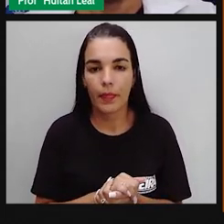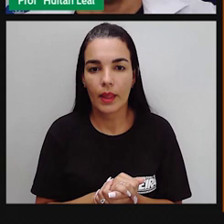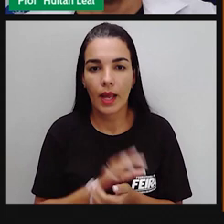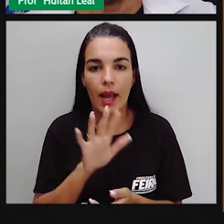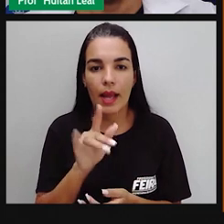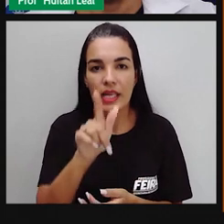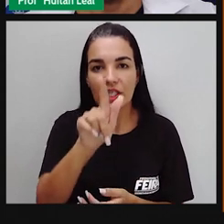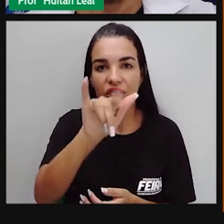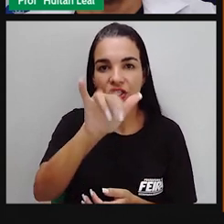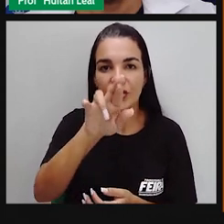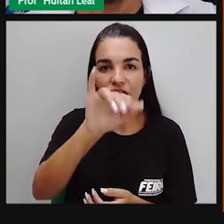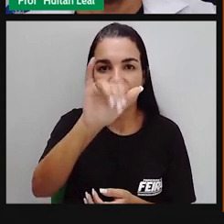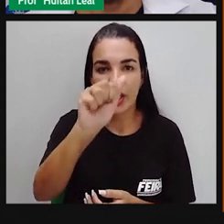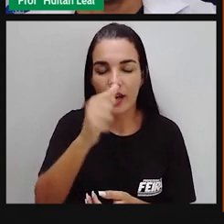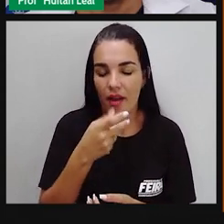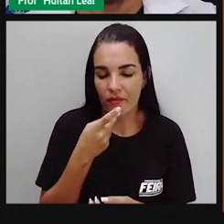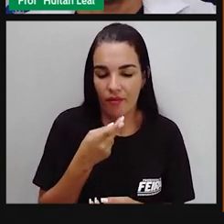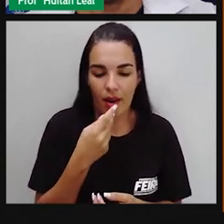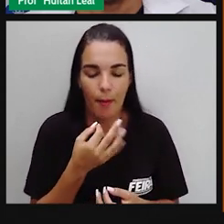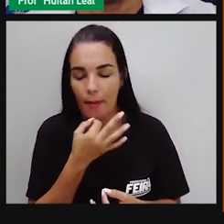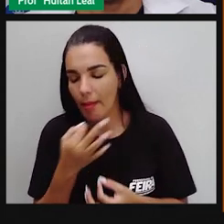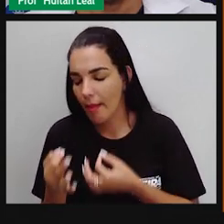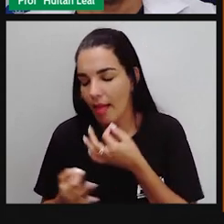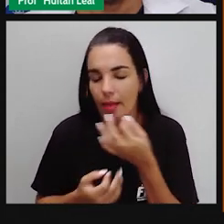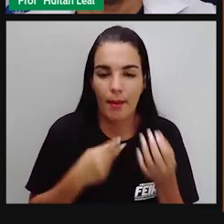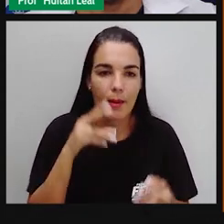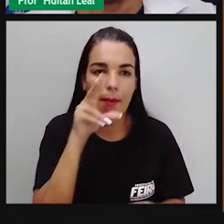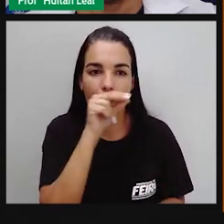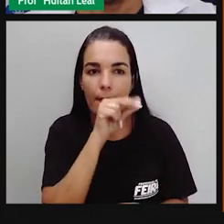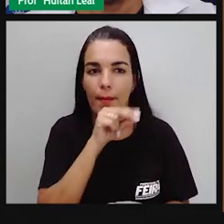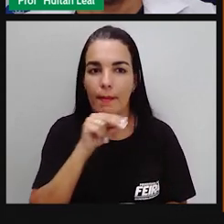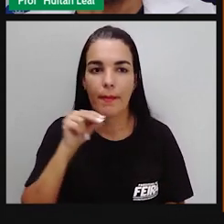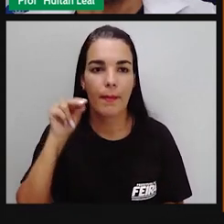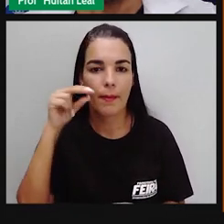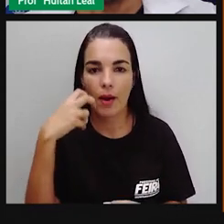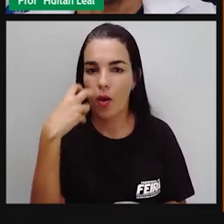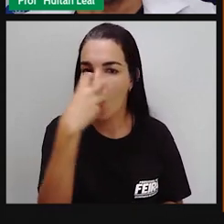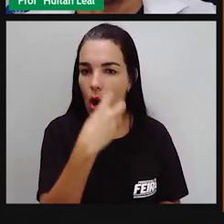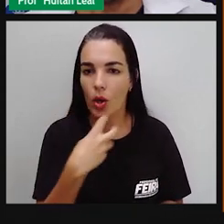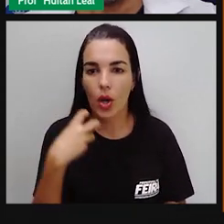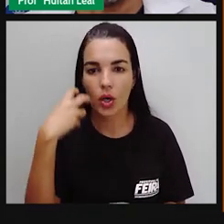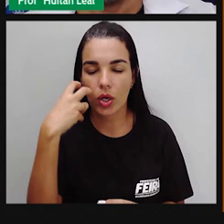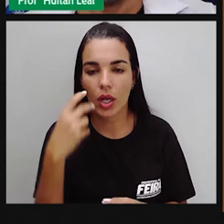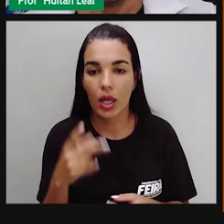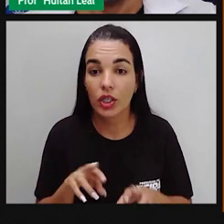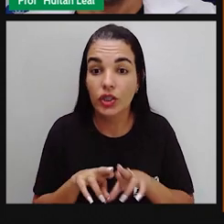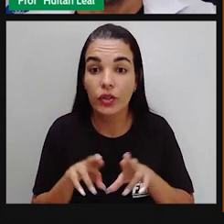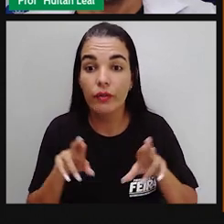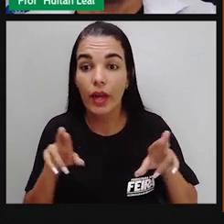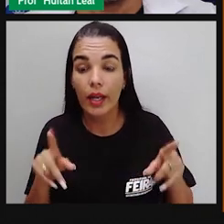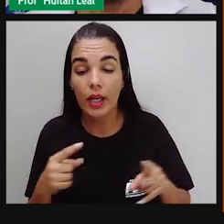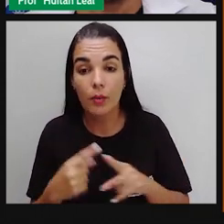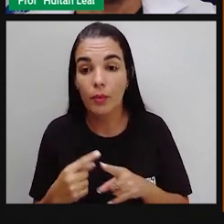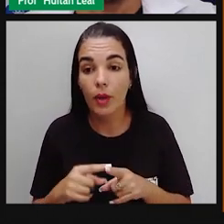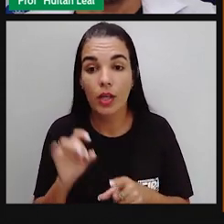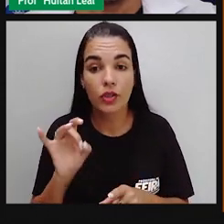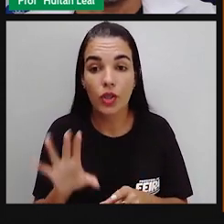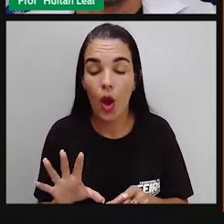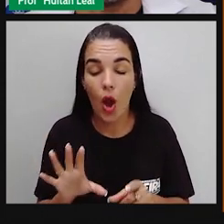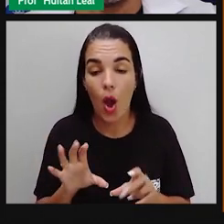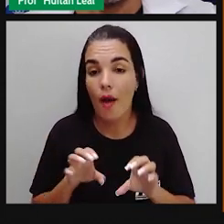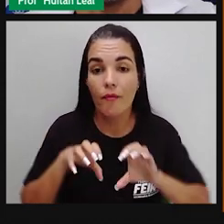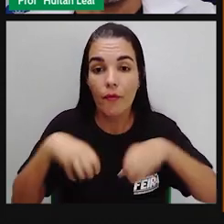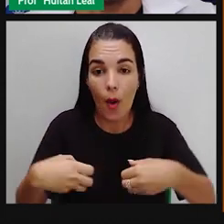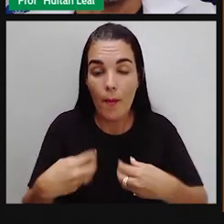Nós, quando falamos com gíria, nós percebemos que o que falamos no formato de gíria não é um sentido real, é uma forma estética que nós